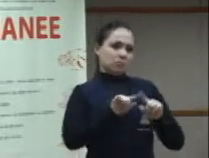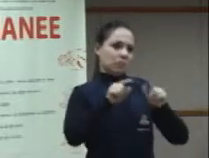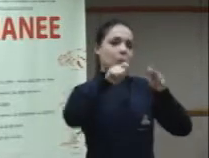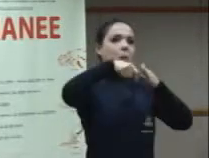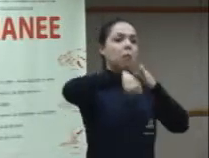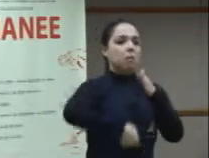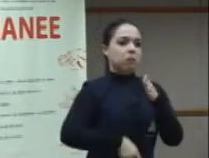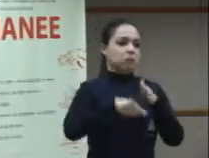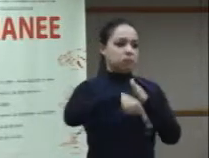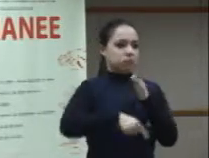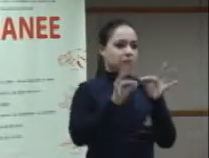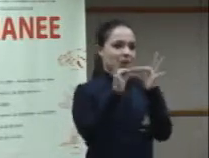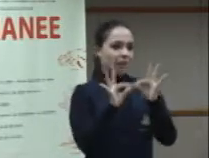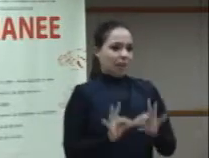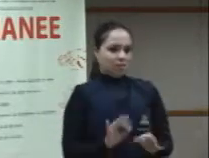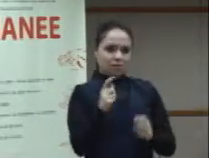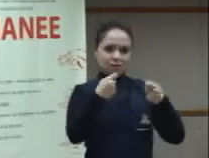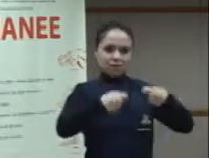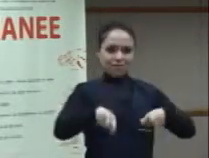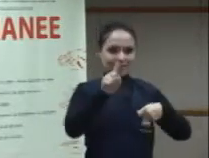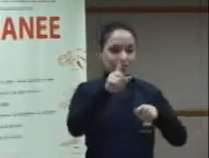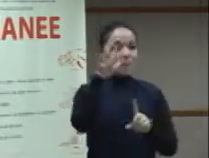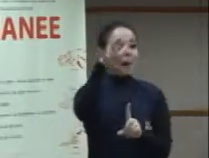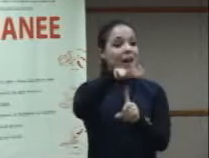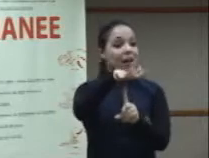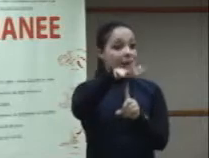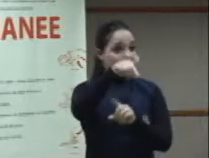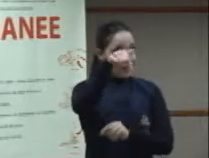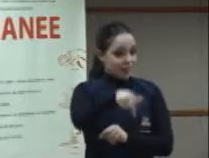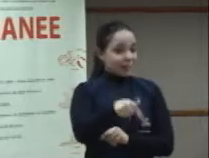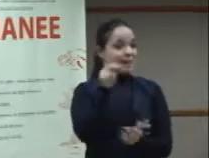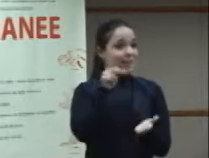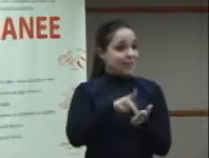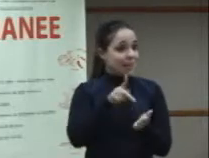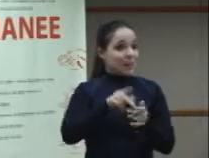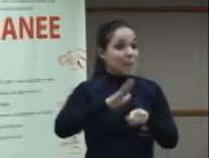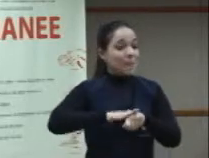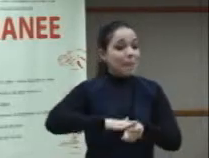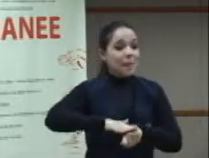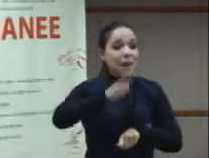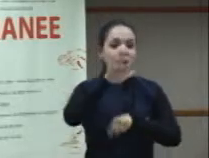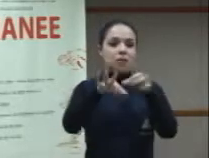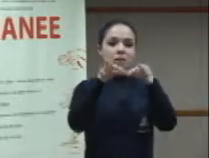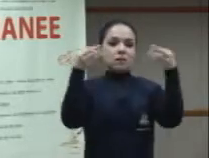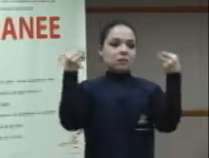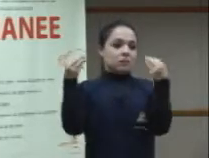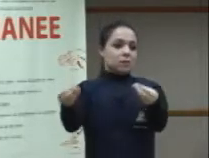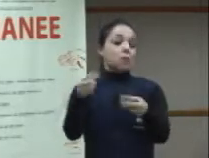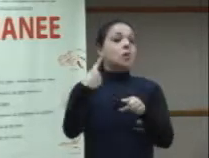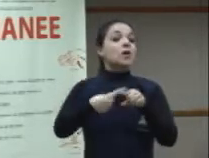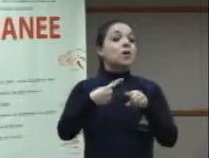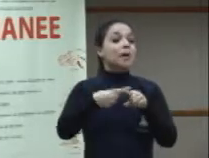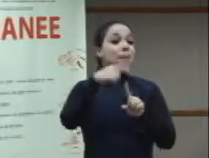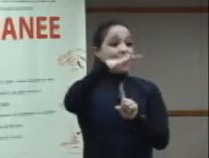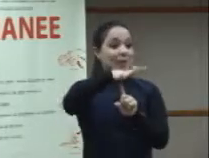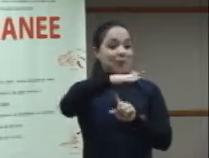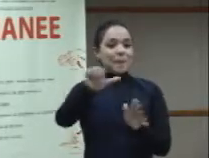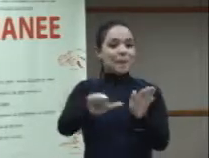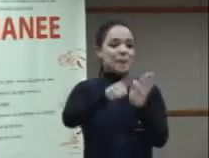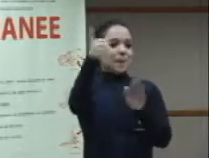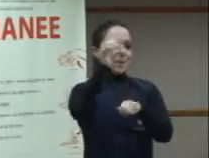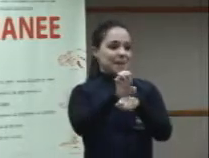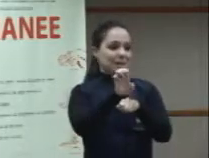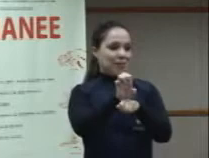aos surdos. Inclusive, o Paraná está de presente que é o primeiro estado do Brasil a reconhecer